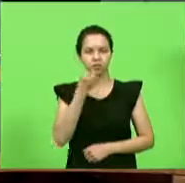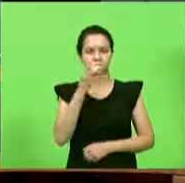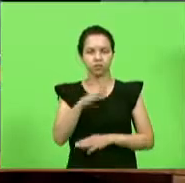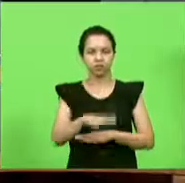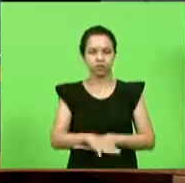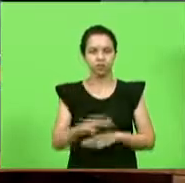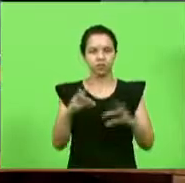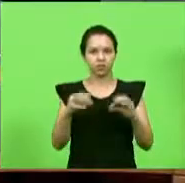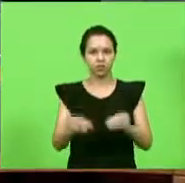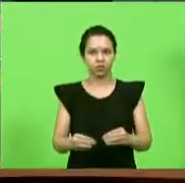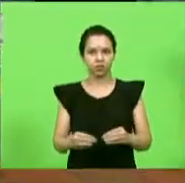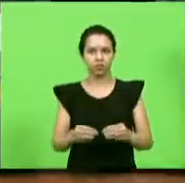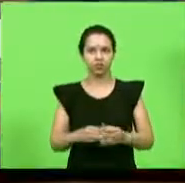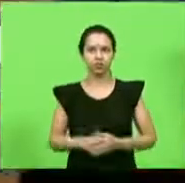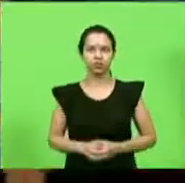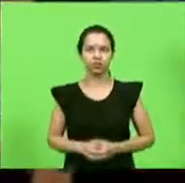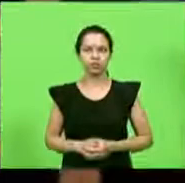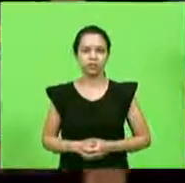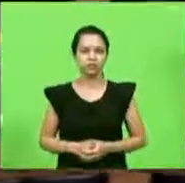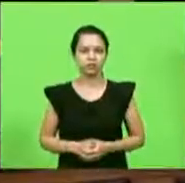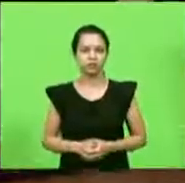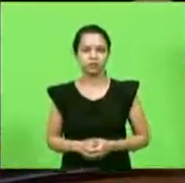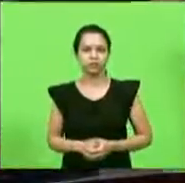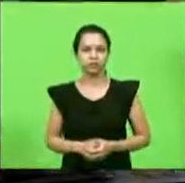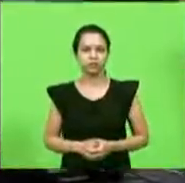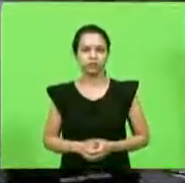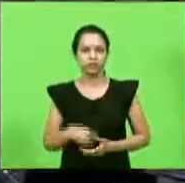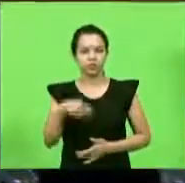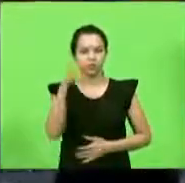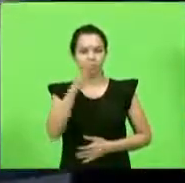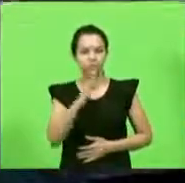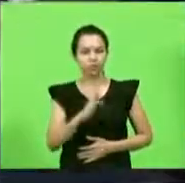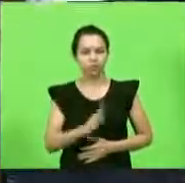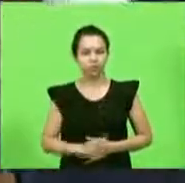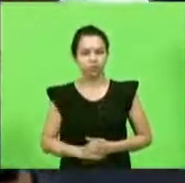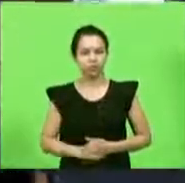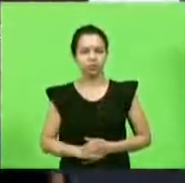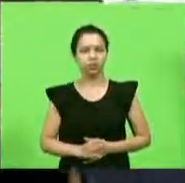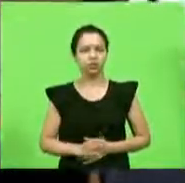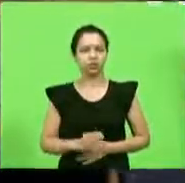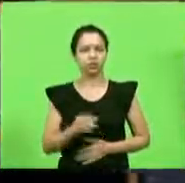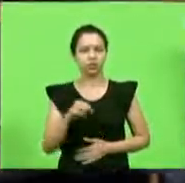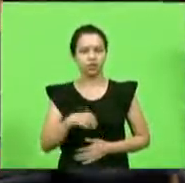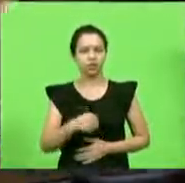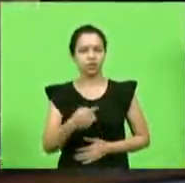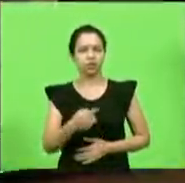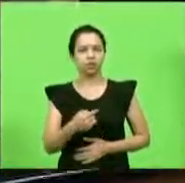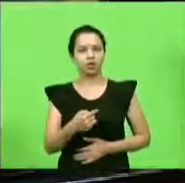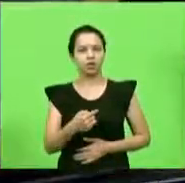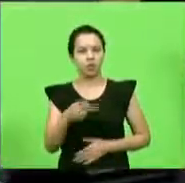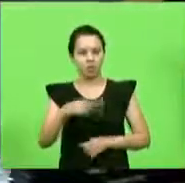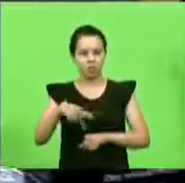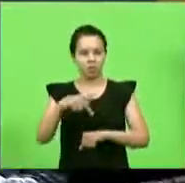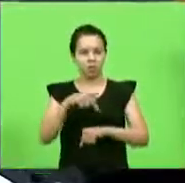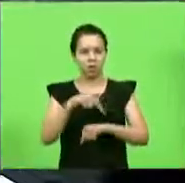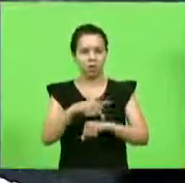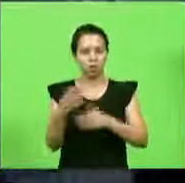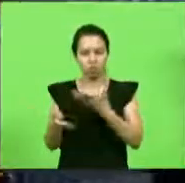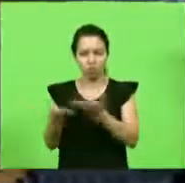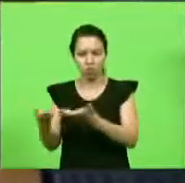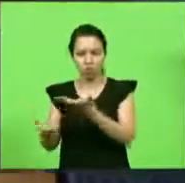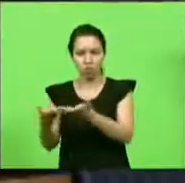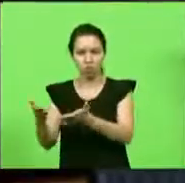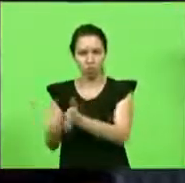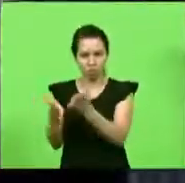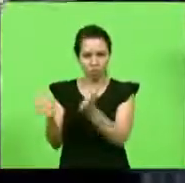Senhores, definitivamente o Brasil não é um país amigável com os pobres. Se você é pobre